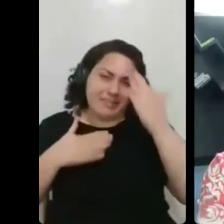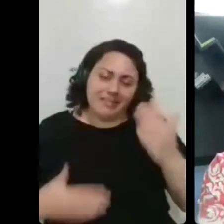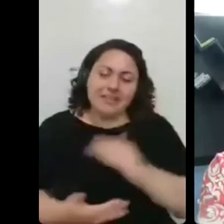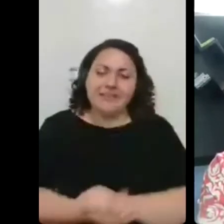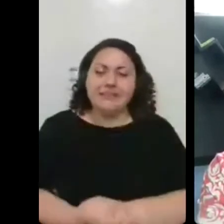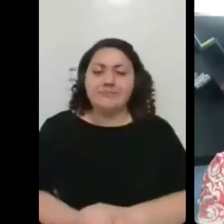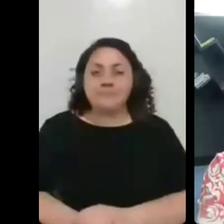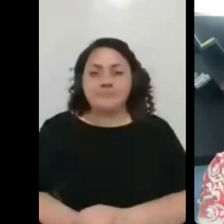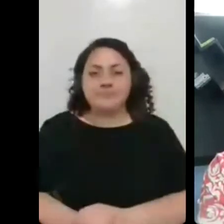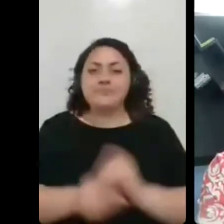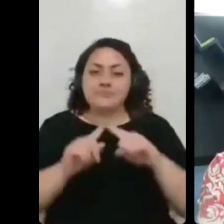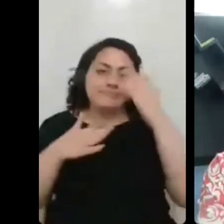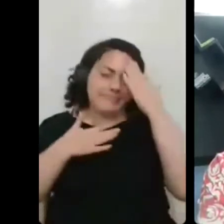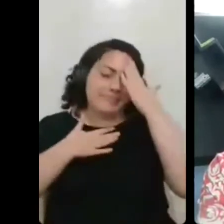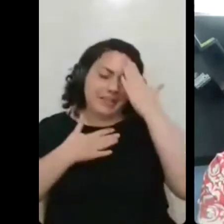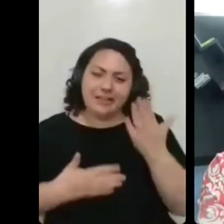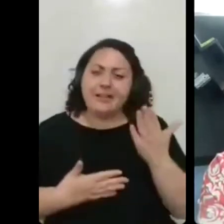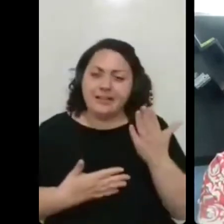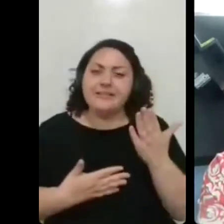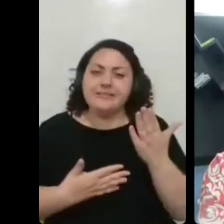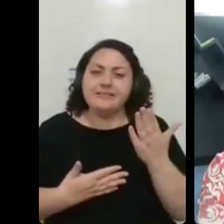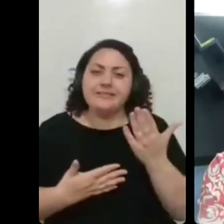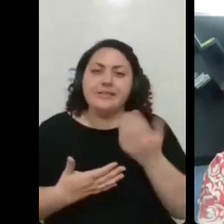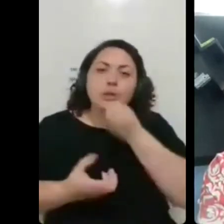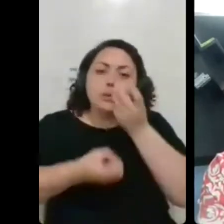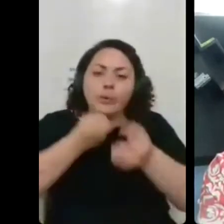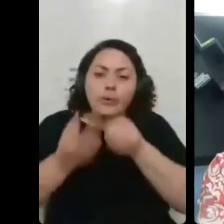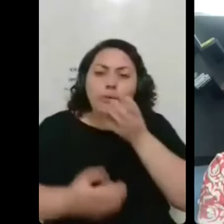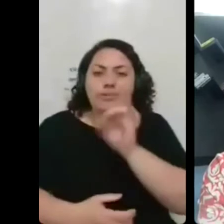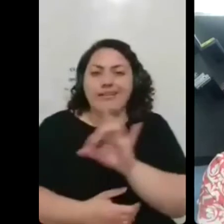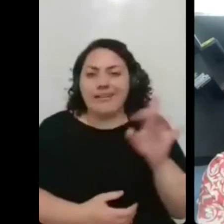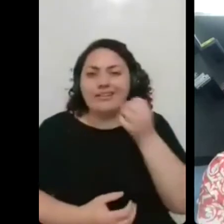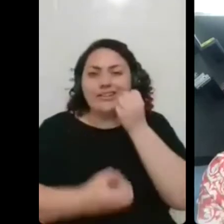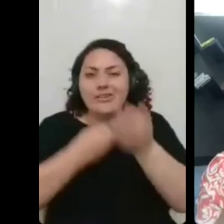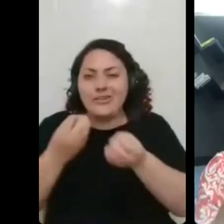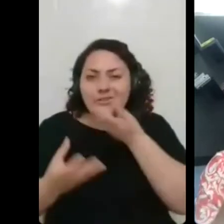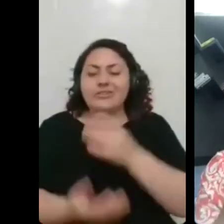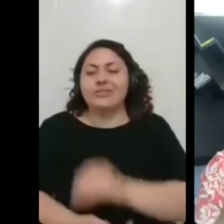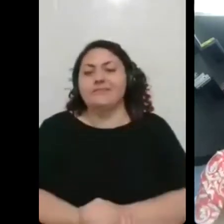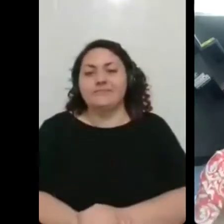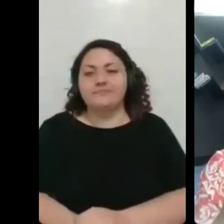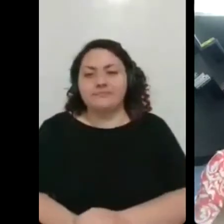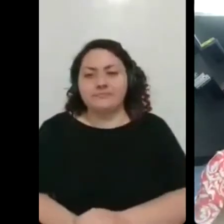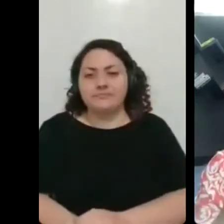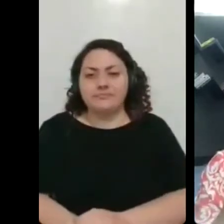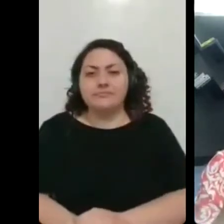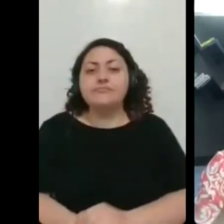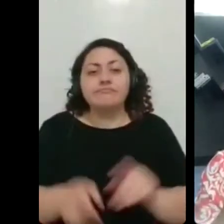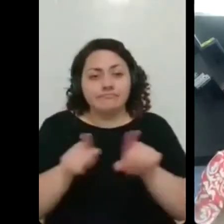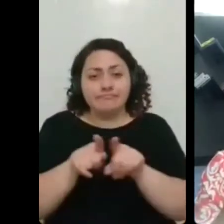muito obrigada gurias por toda a mensagem que vocês deixaram e sim também por